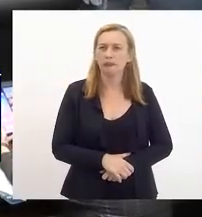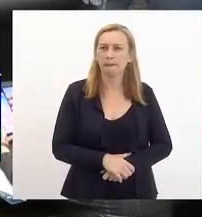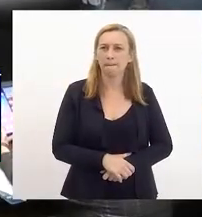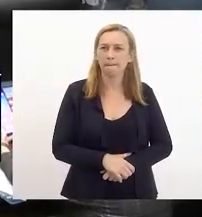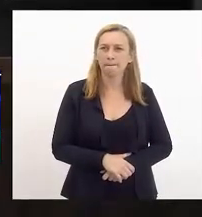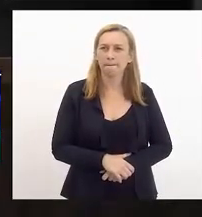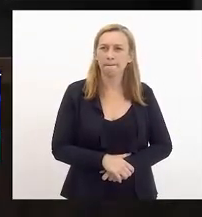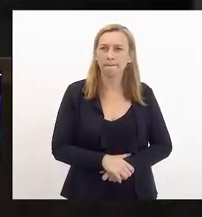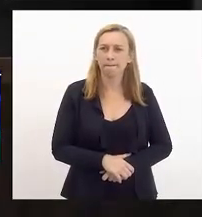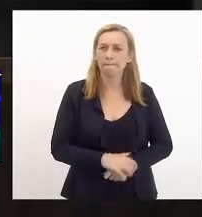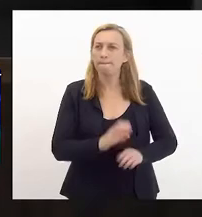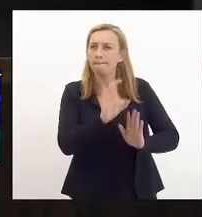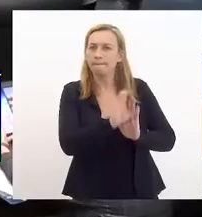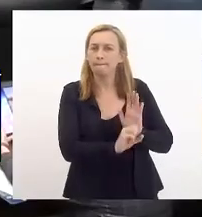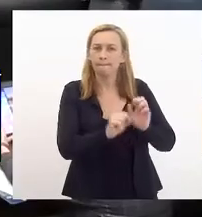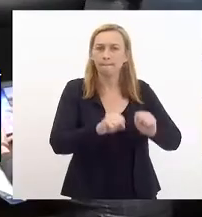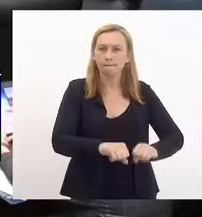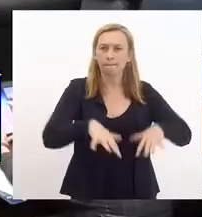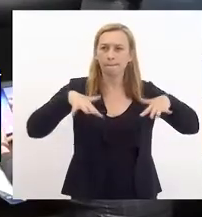Sobre as emendas de plenário.